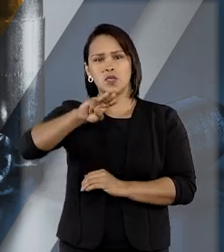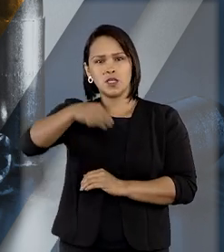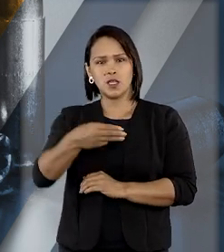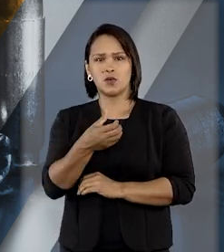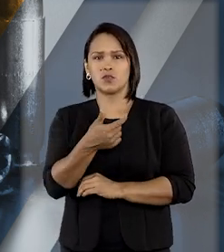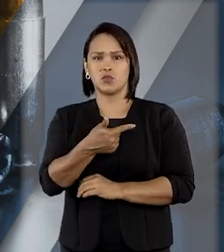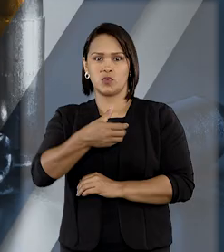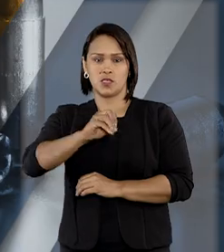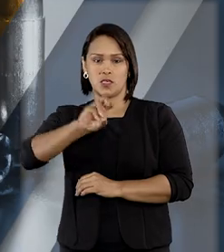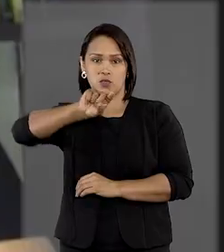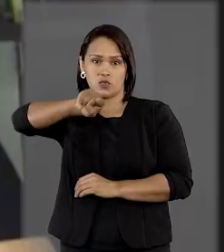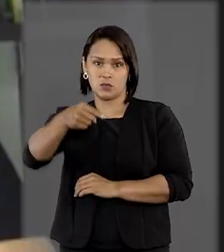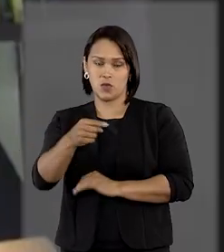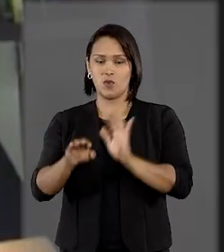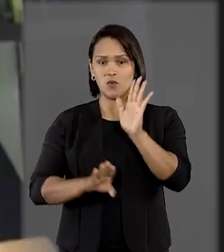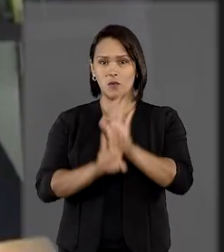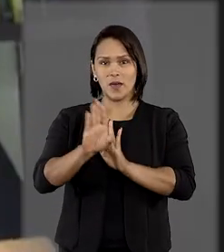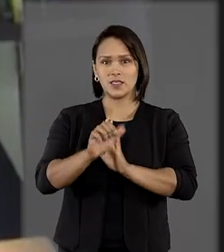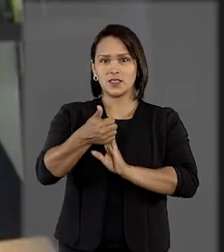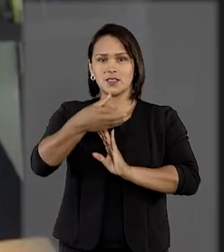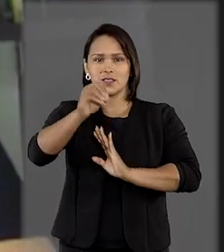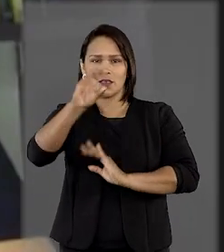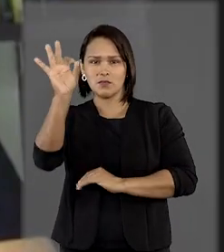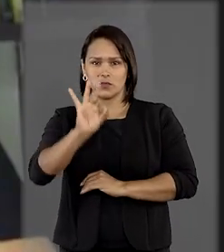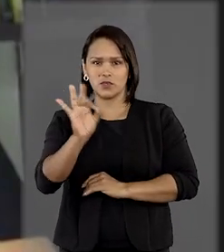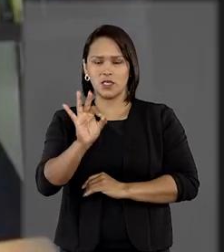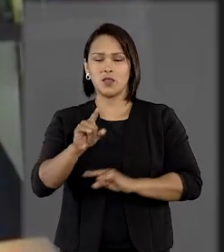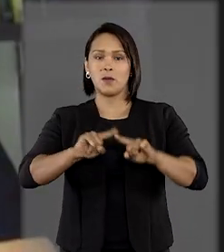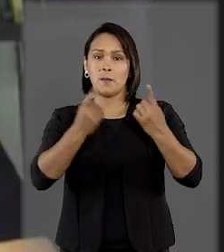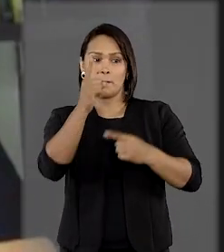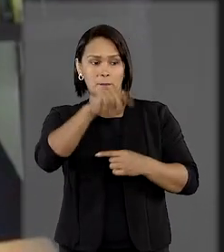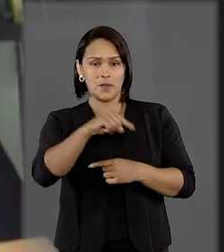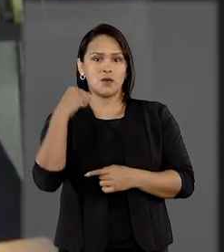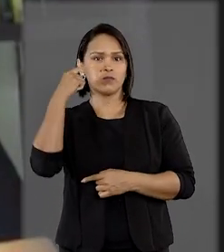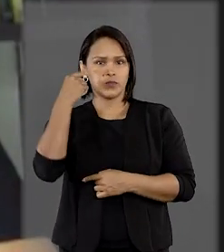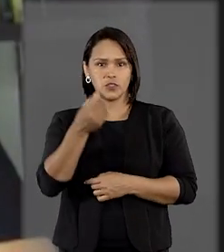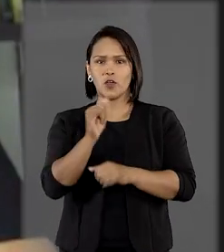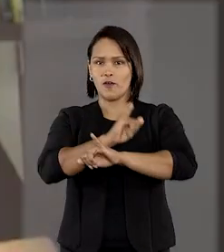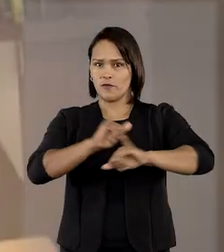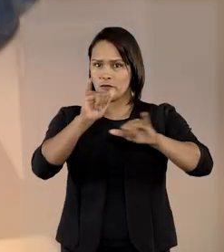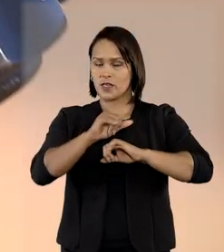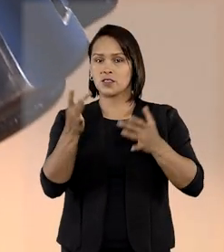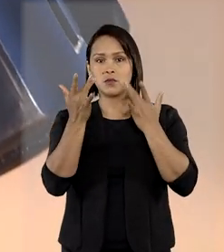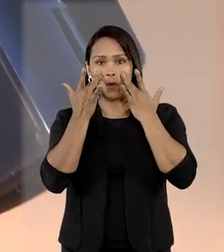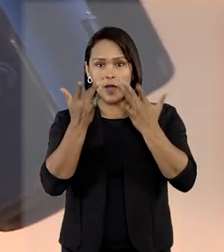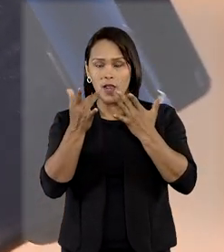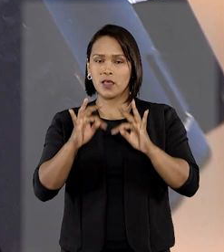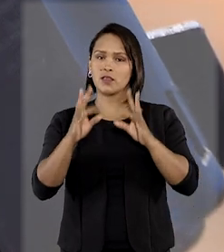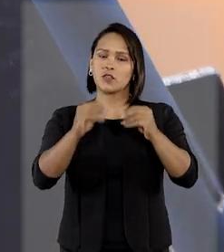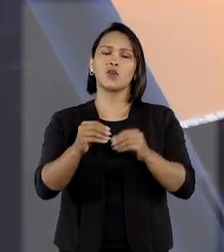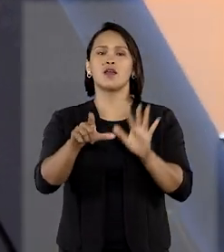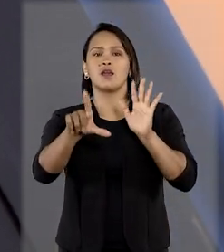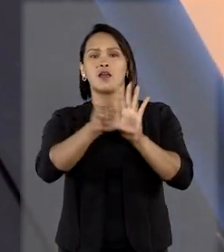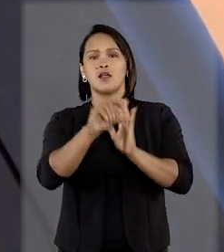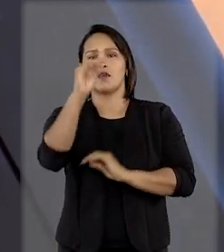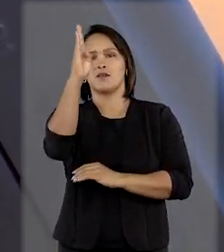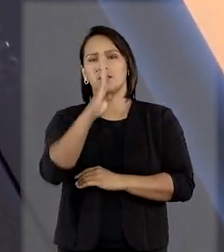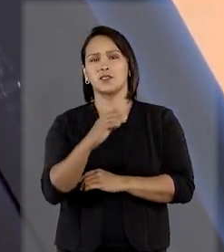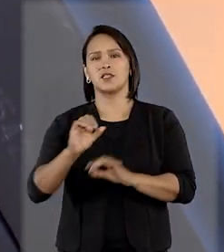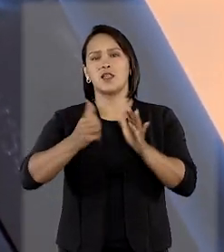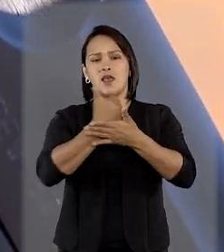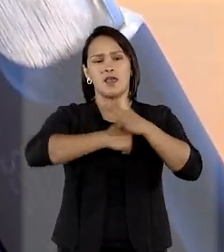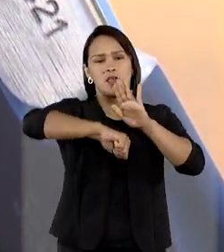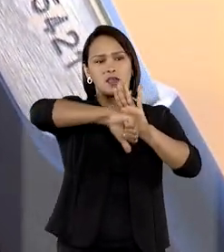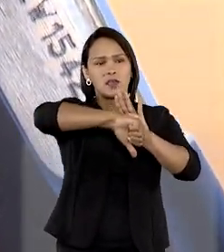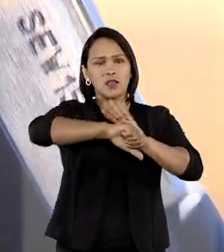de mais de 100%. Mas esta advogada faz um alerta. De acordo com a lei brasileira, é crime circular pelas ruas com a